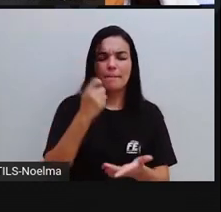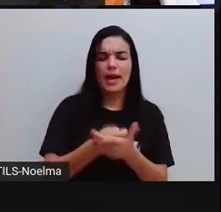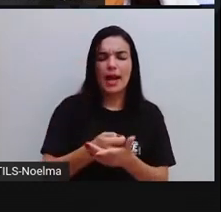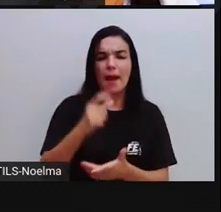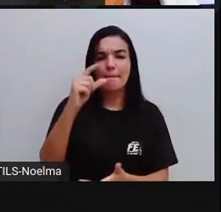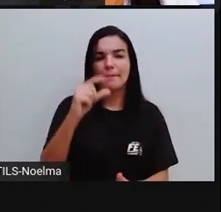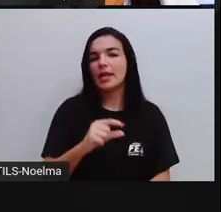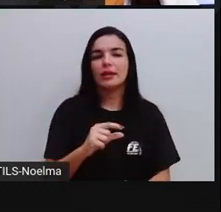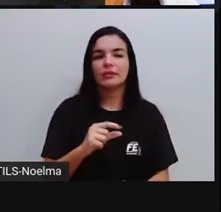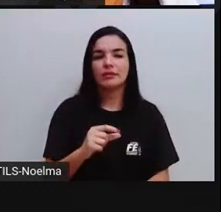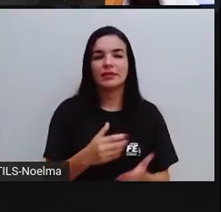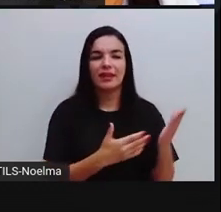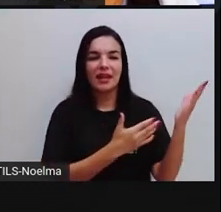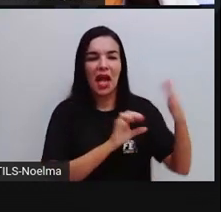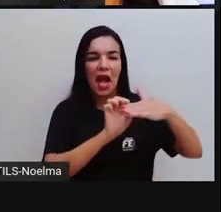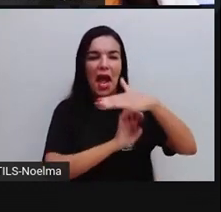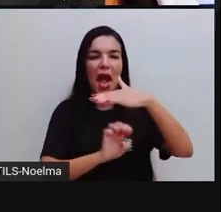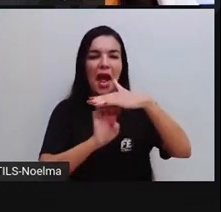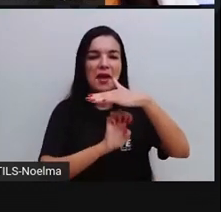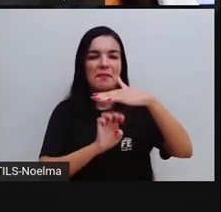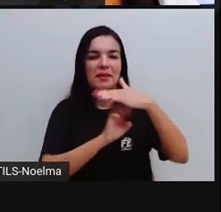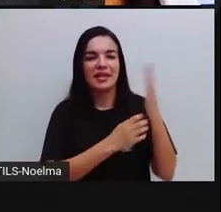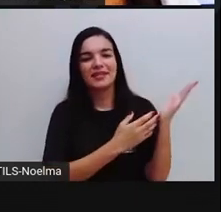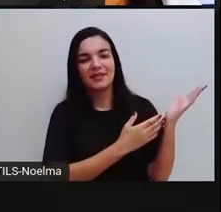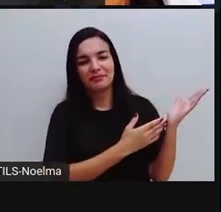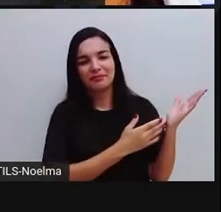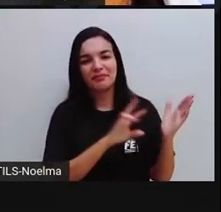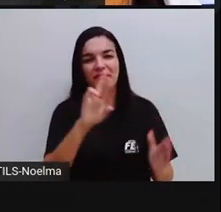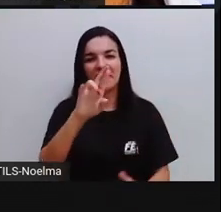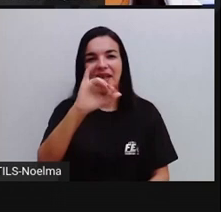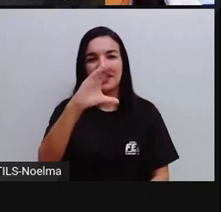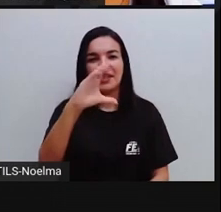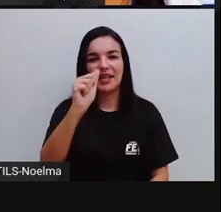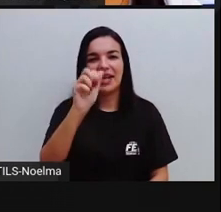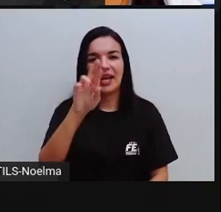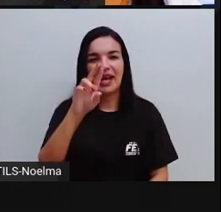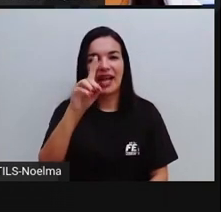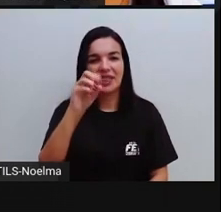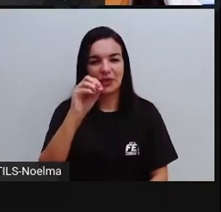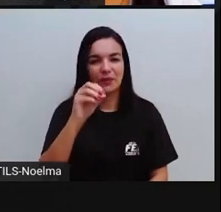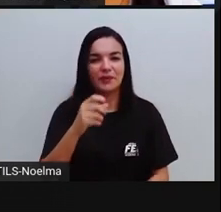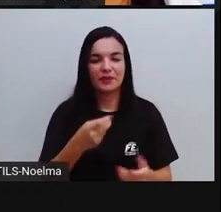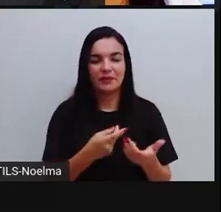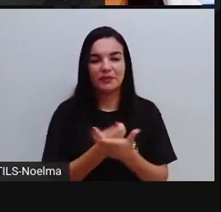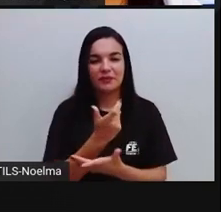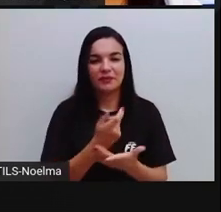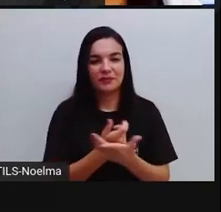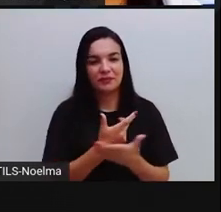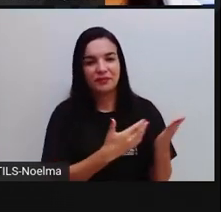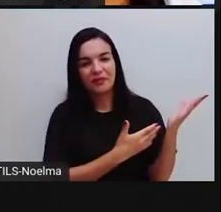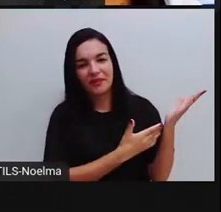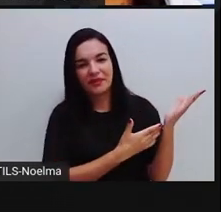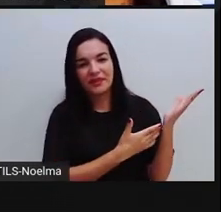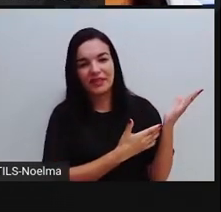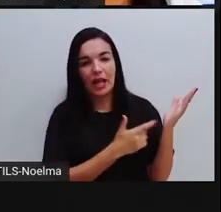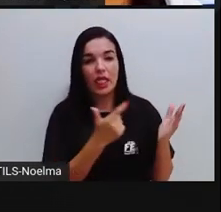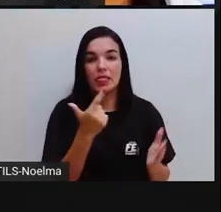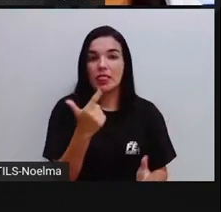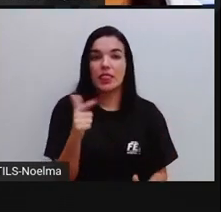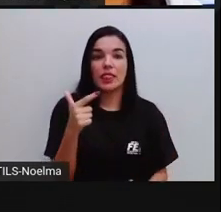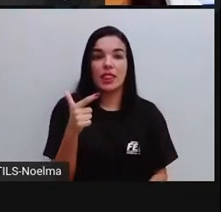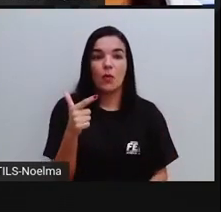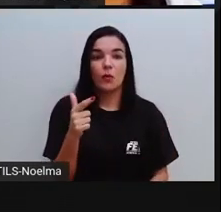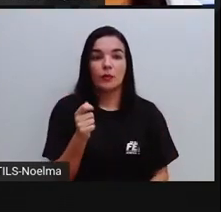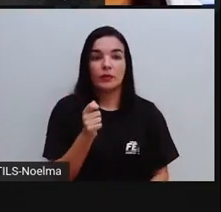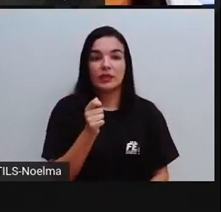Ricardo elétrico, preço que faz o fim. Ó, nós utilizamos o não tenha, né, está,